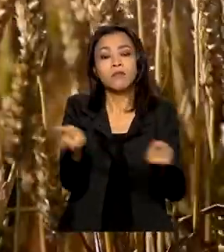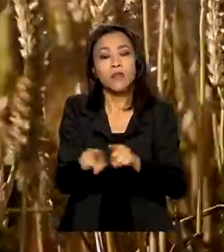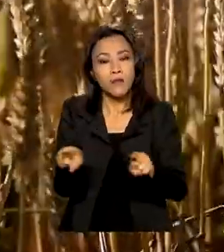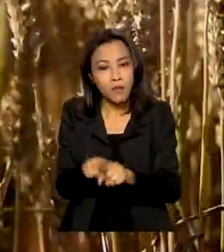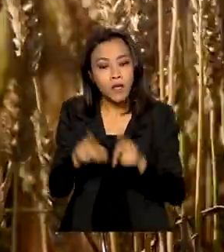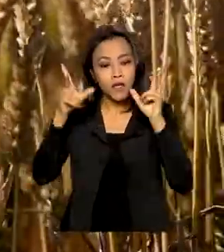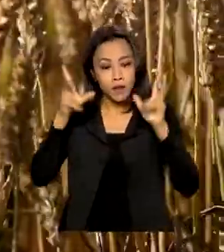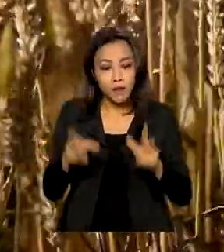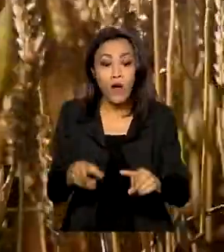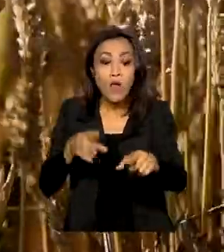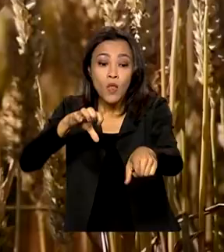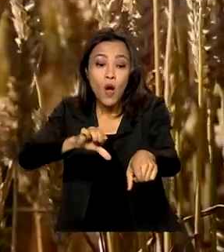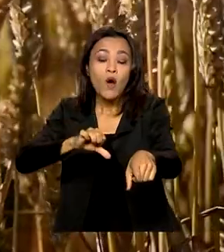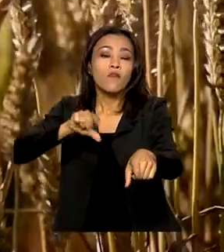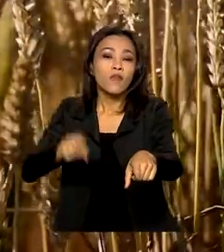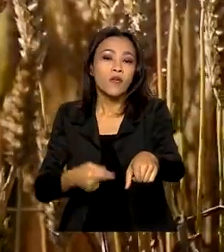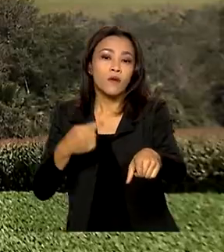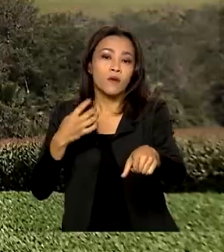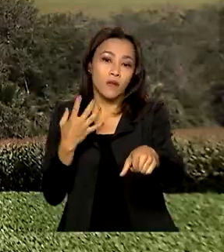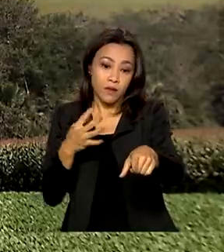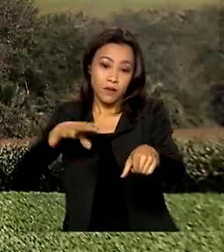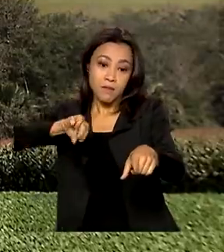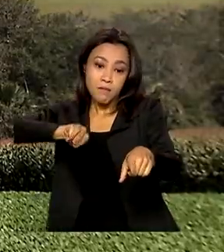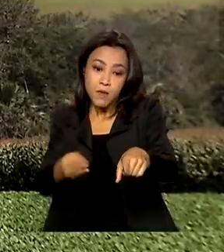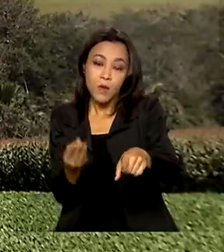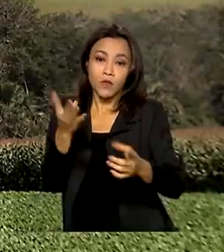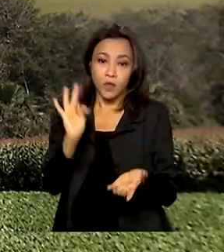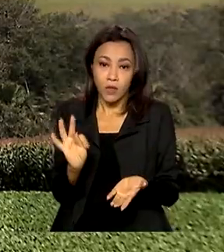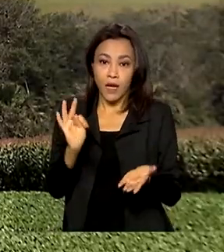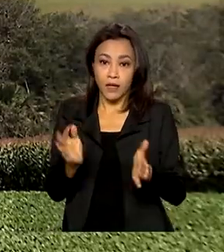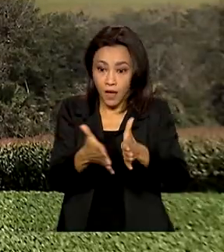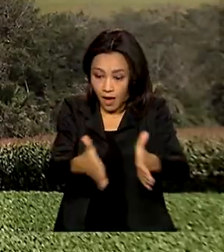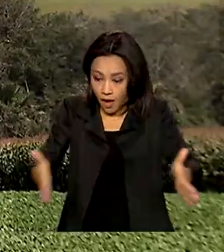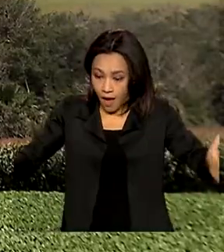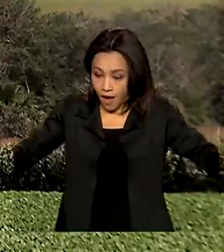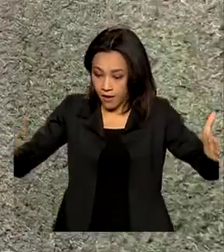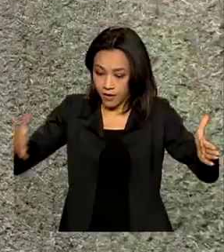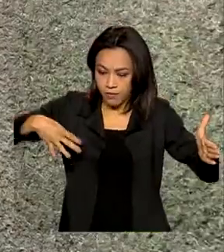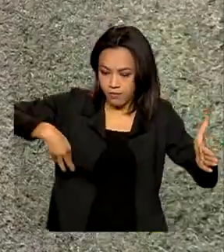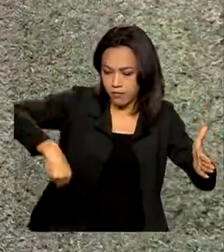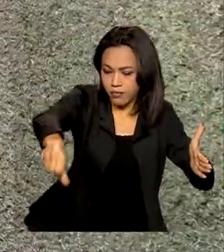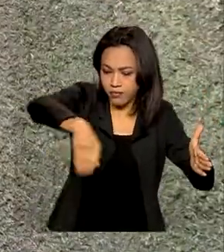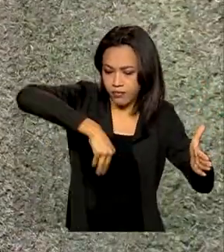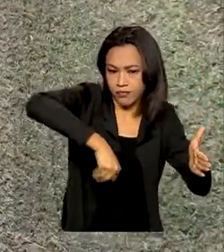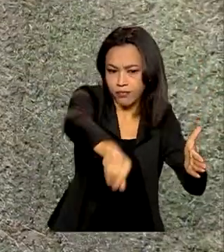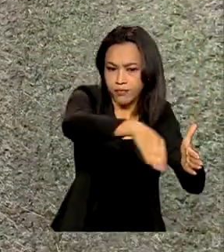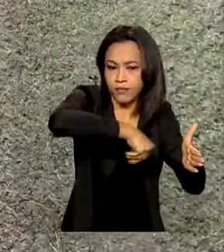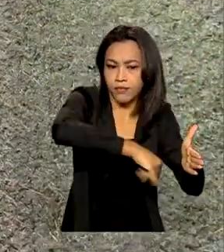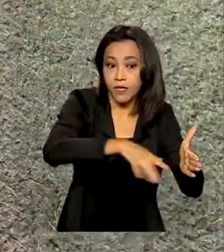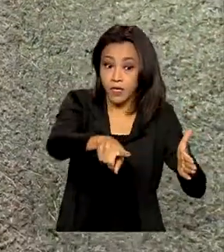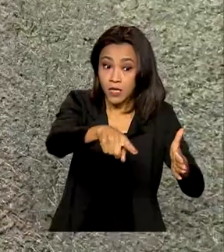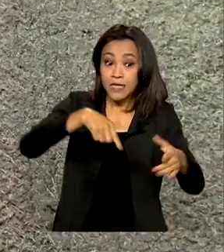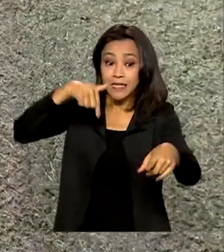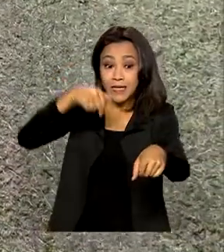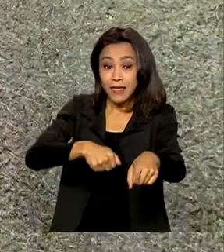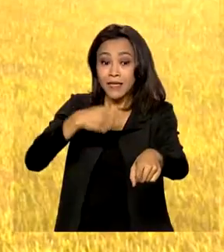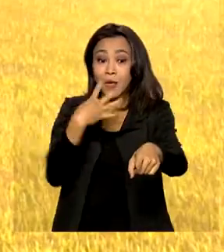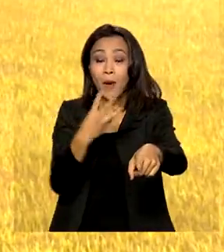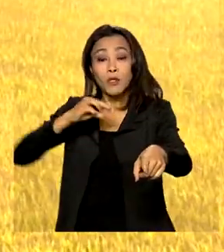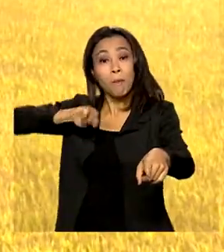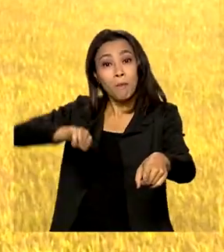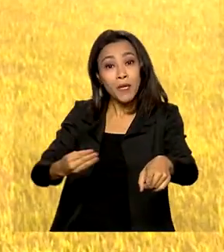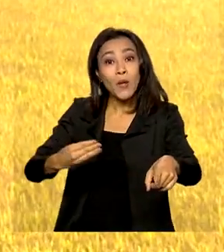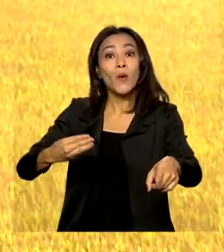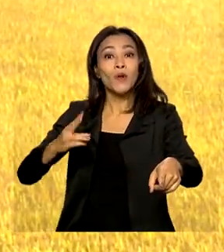colheita superior a 9 milhões de toneladas. A área plantada no Brasil nesta safra chegou a 74 milhões de hectares,